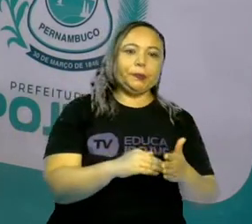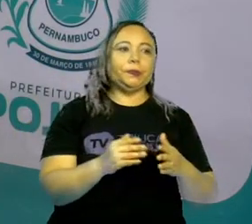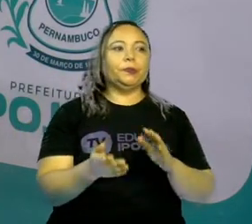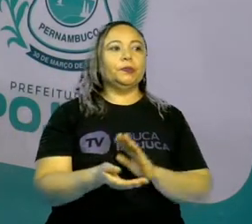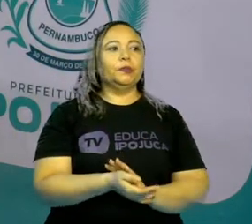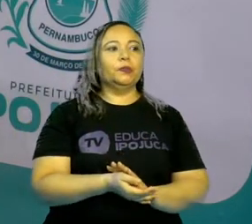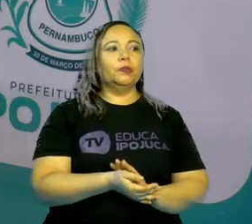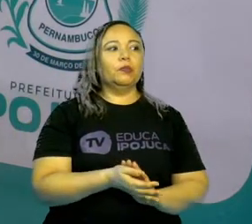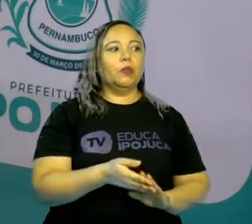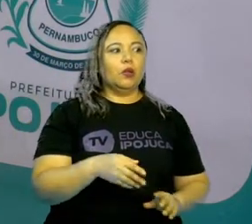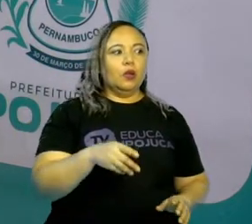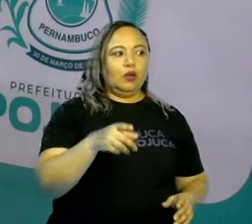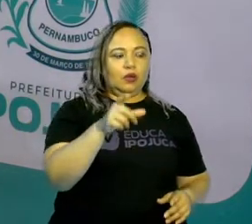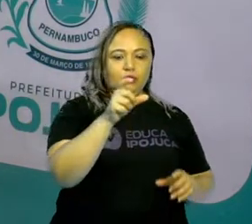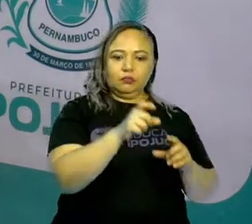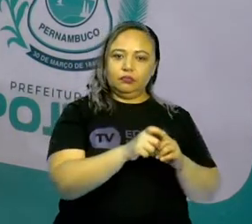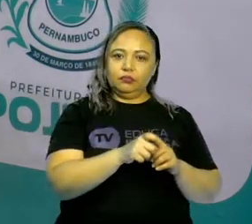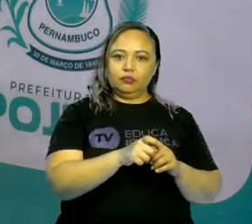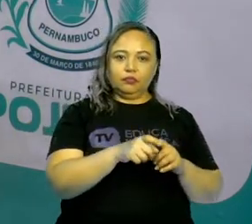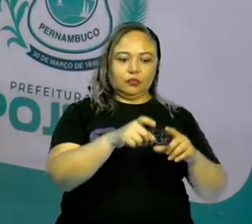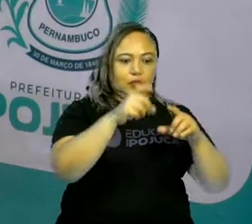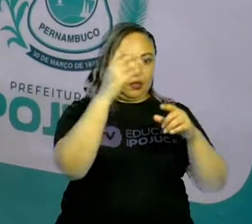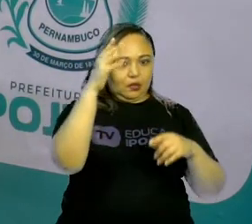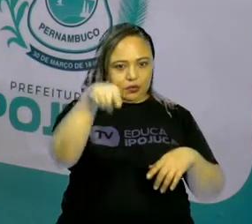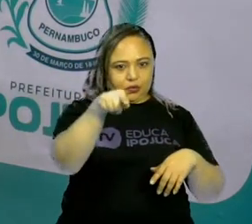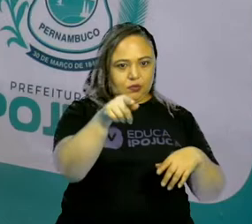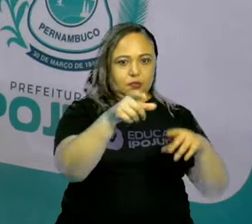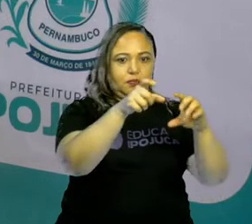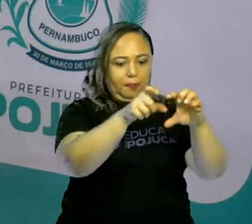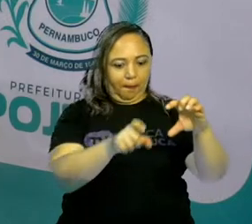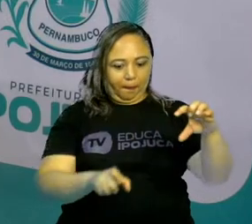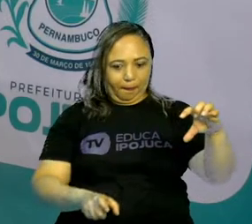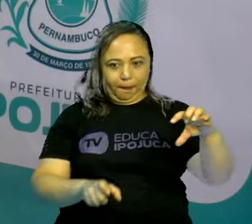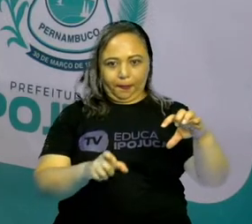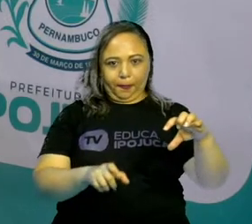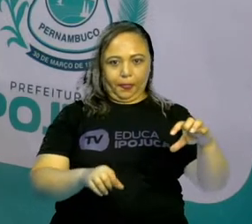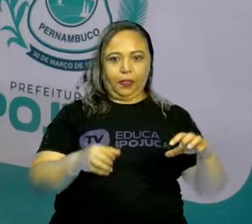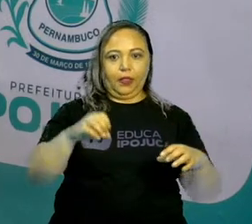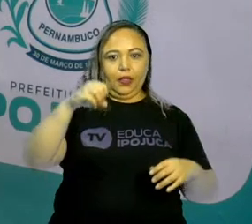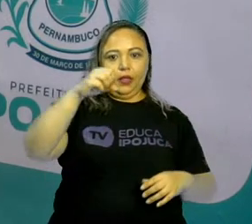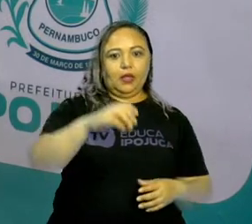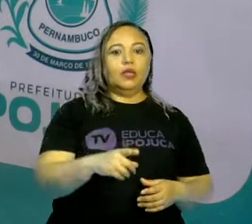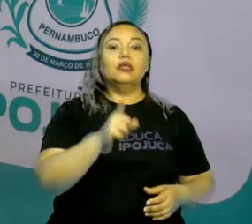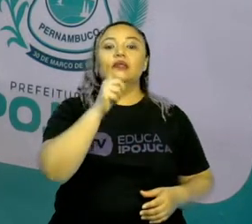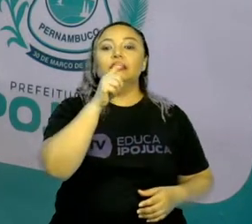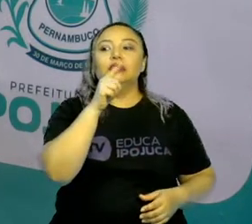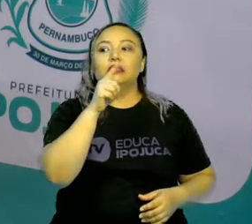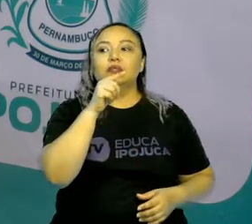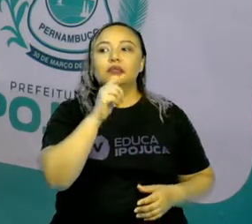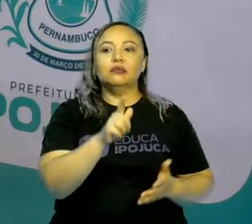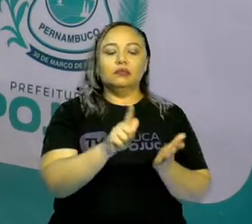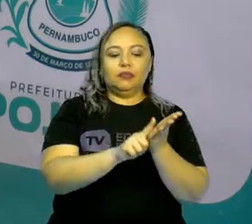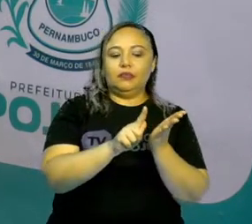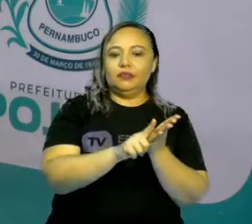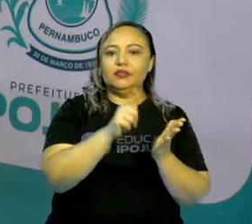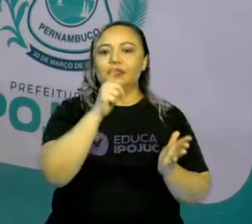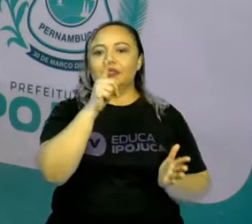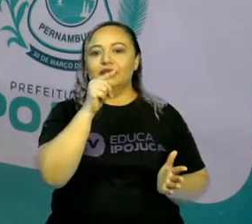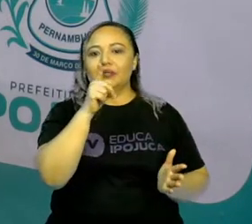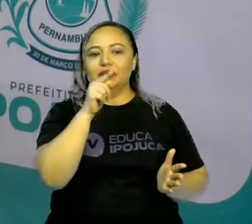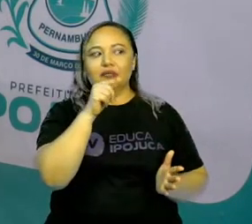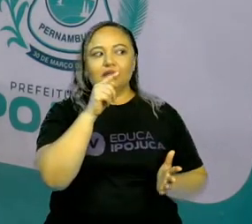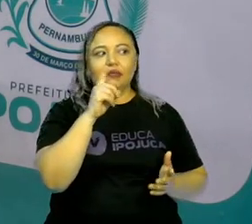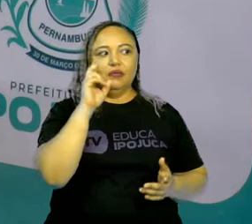dica para vocês, pega lá a continha de água de vocês, a casa da mamãe e dá uma olhada que tem